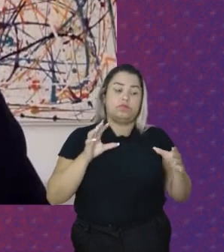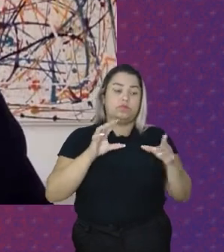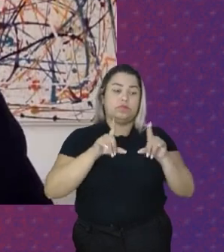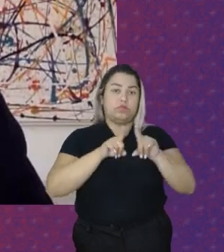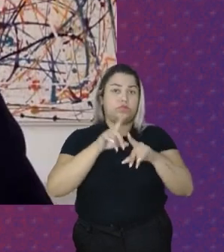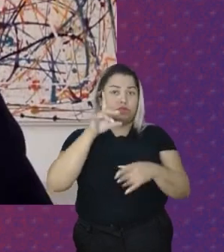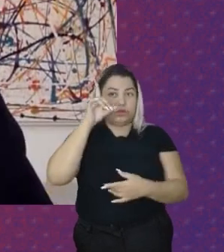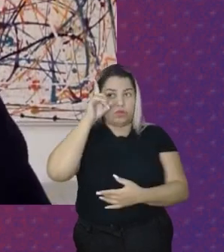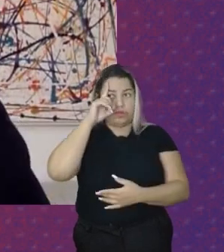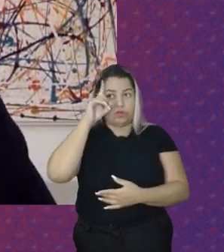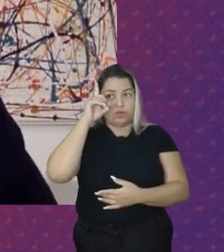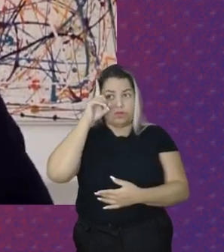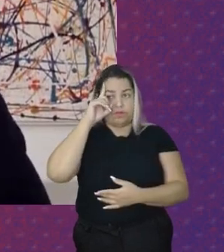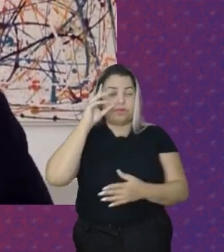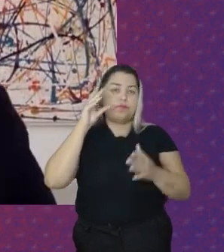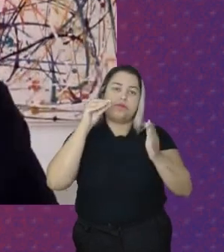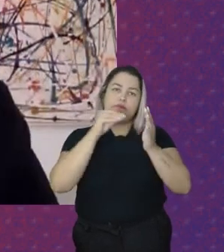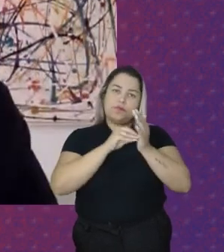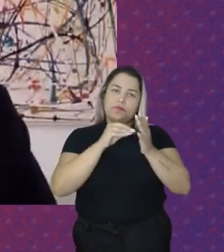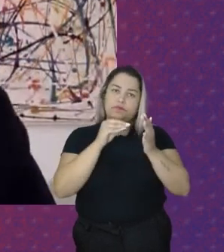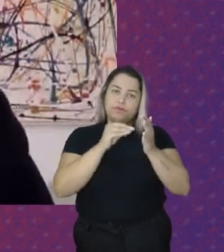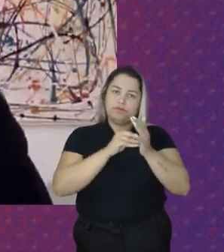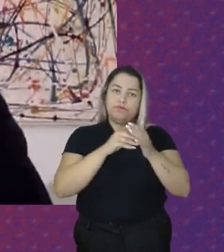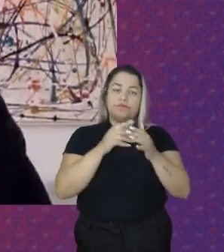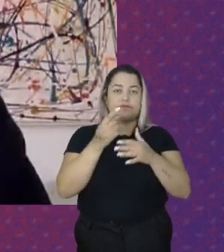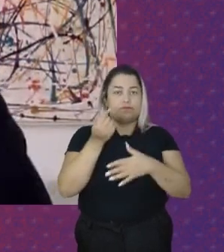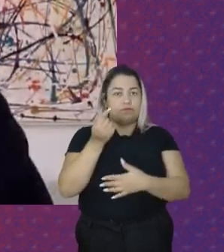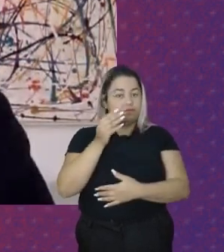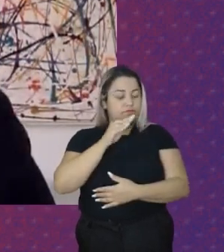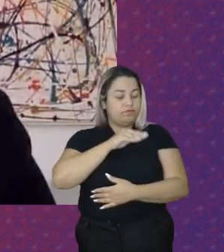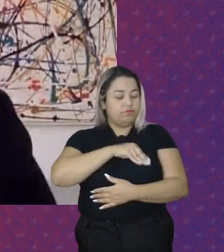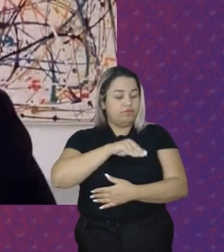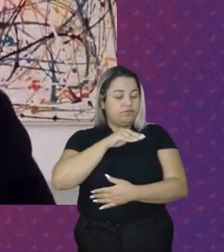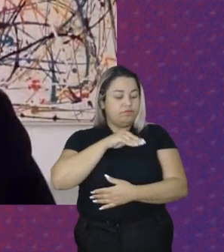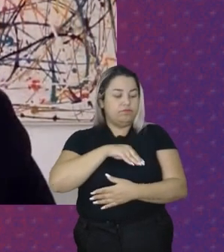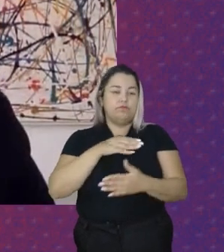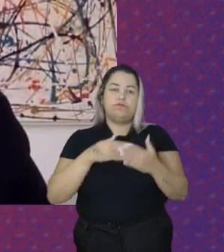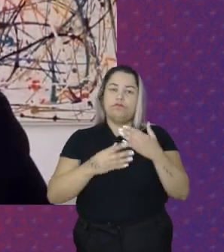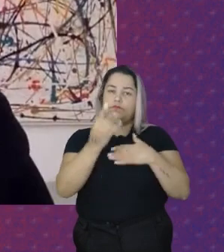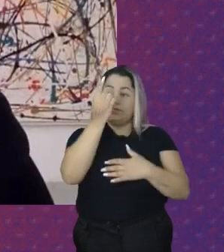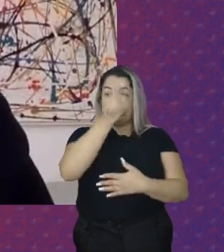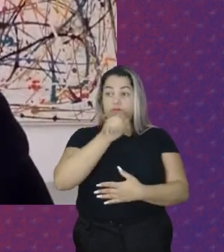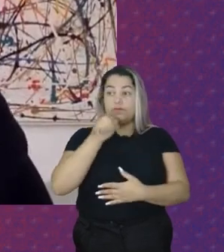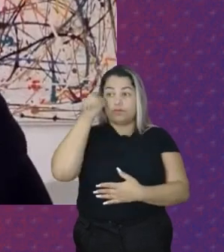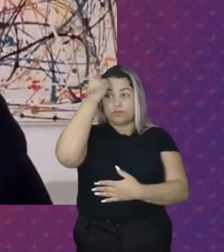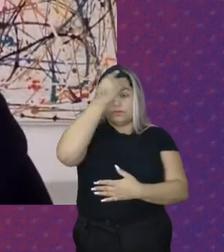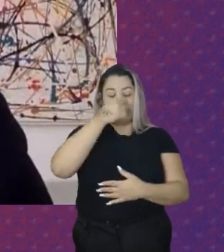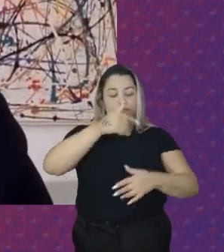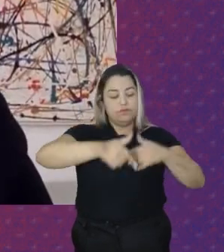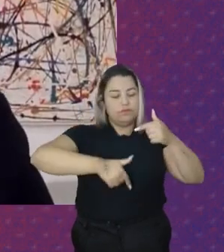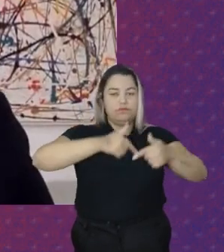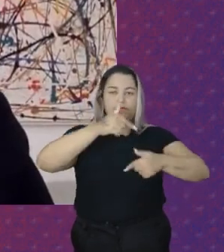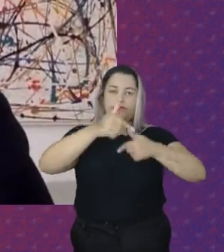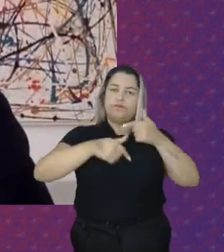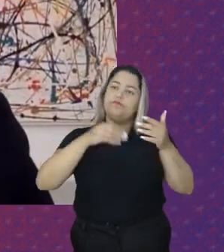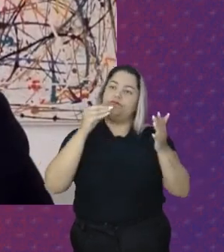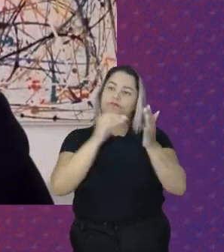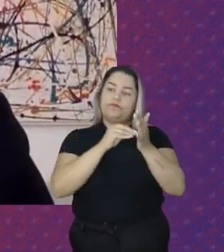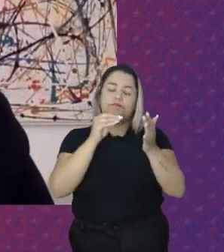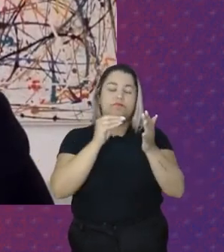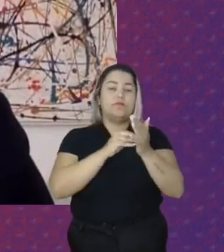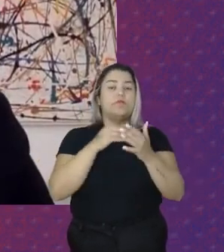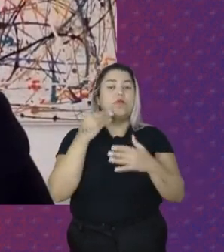cotidiano Marcado Pela Subremuneração Por longas Jornadas De trabalho Pela ausência De